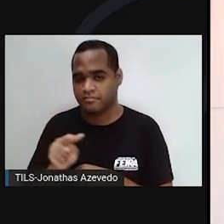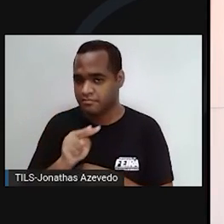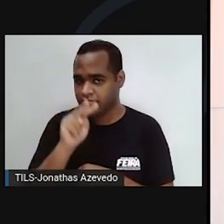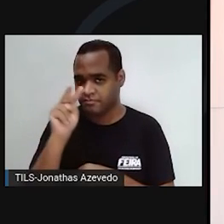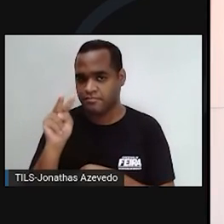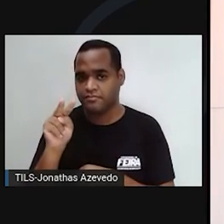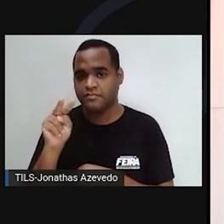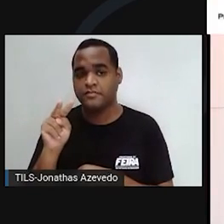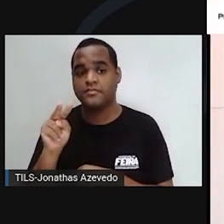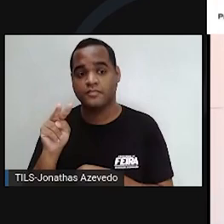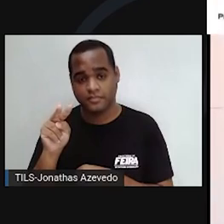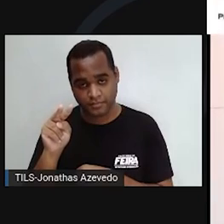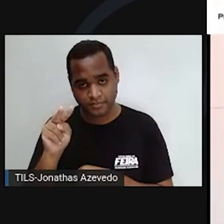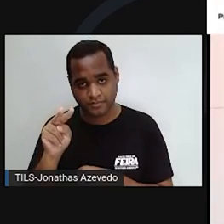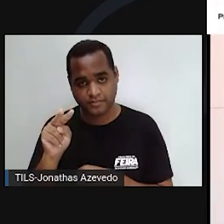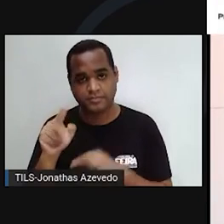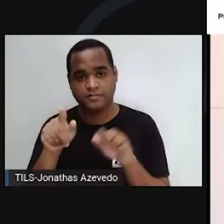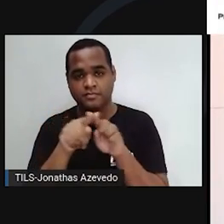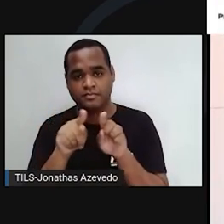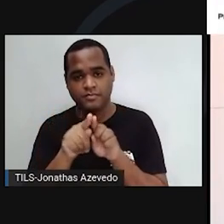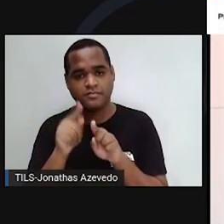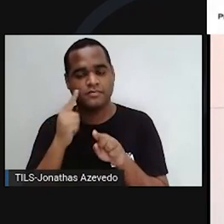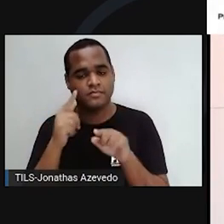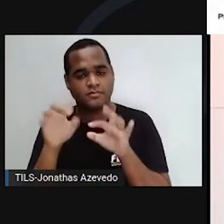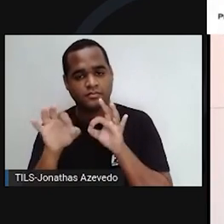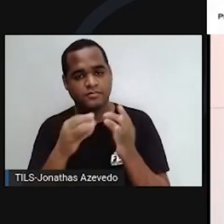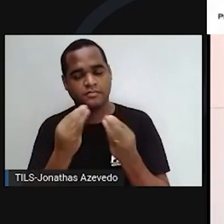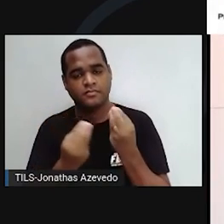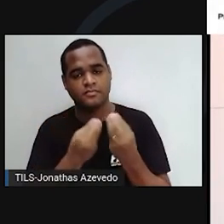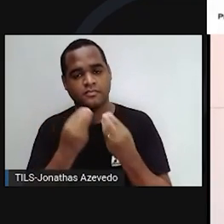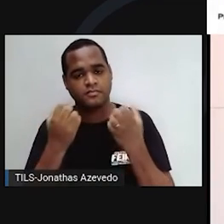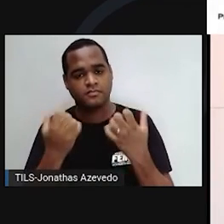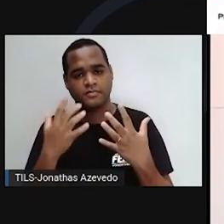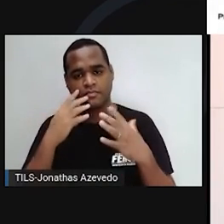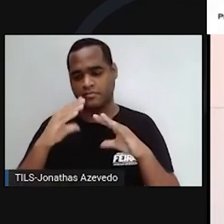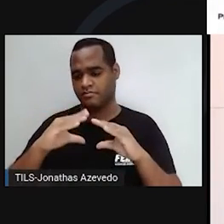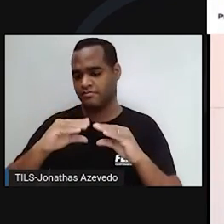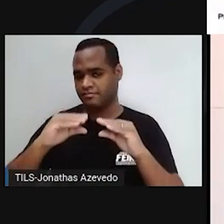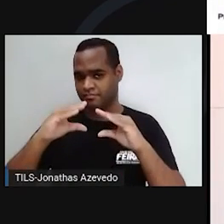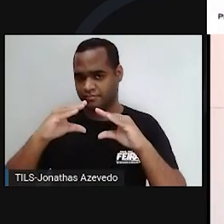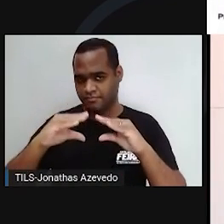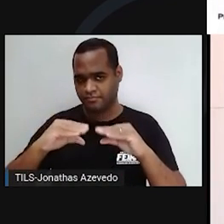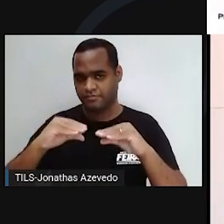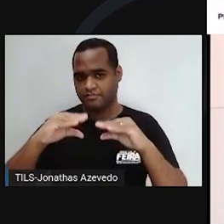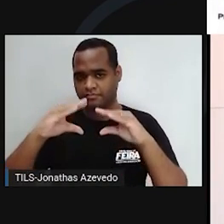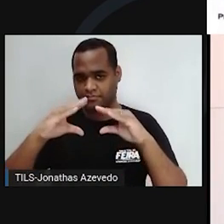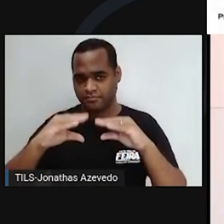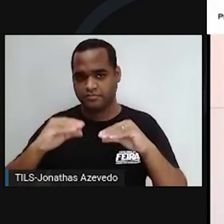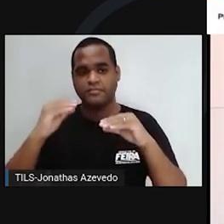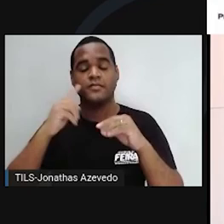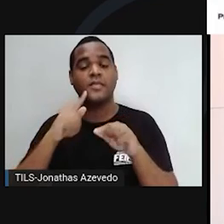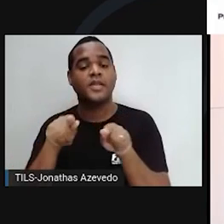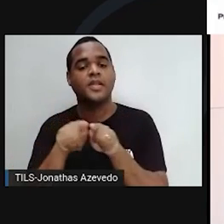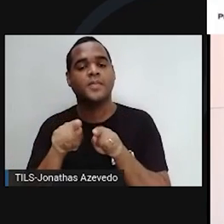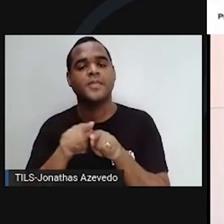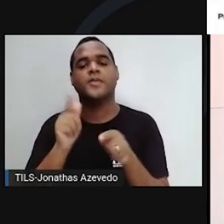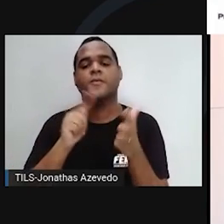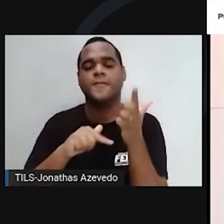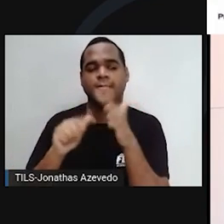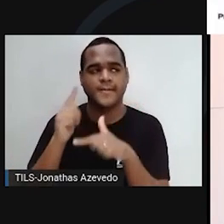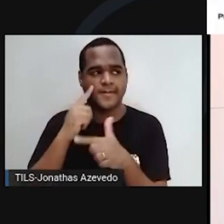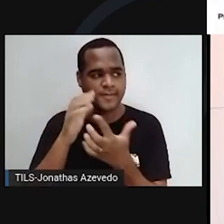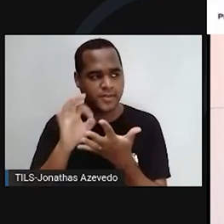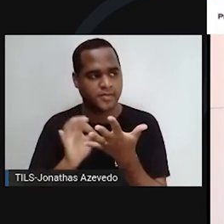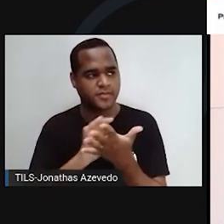a imagem para você aqui, e ele vai estar funcionando aí, atuando na aderência das células, no reconhecimento das células.